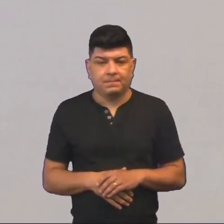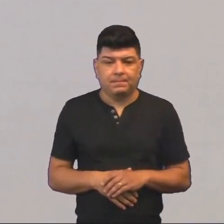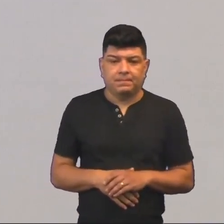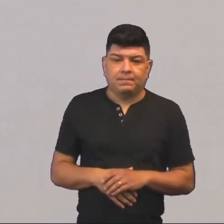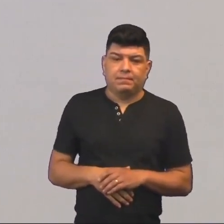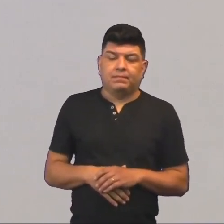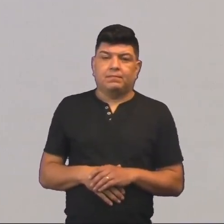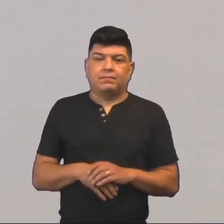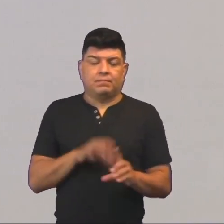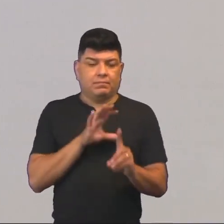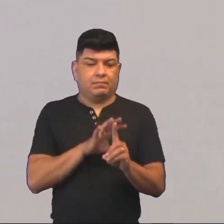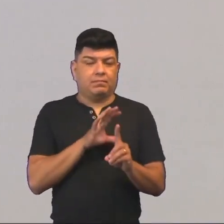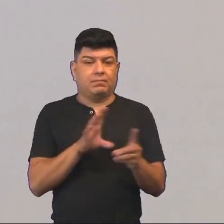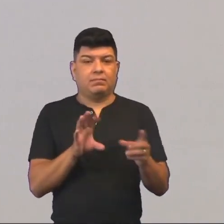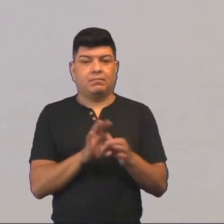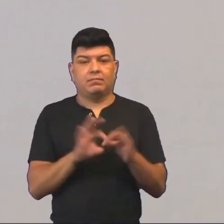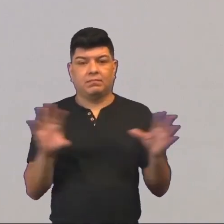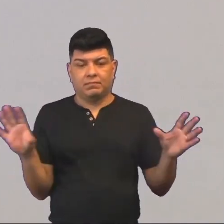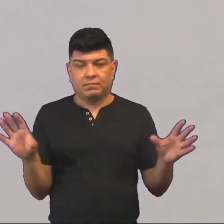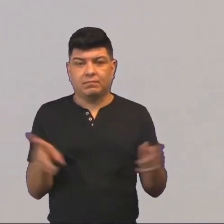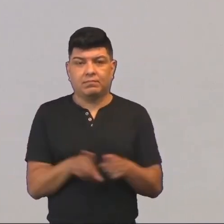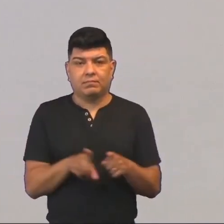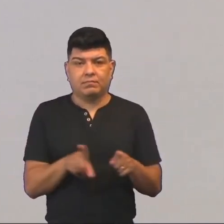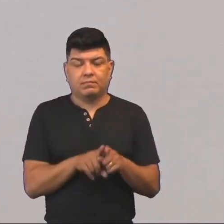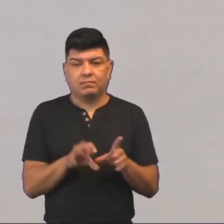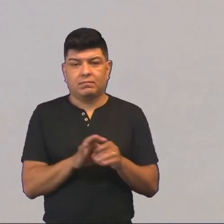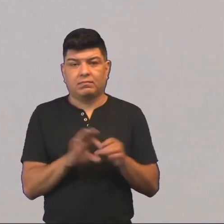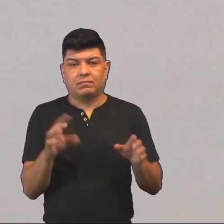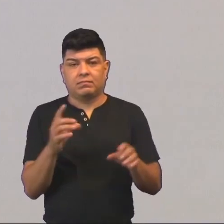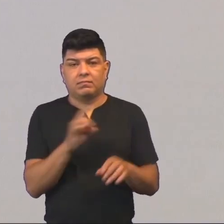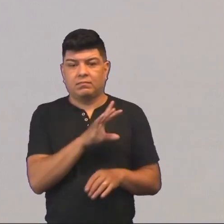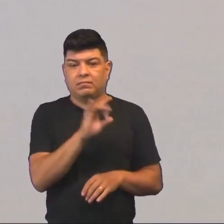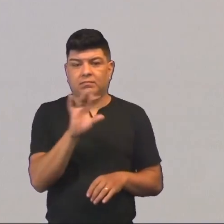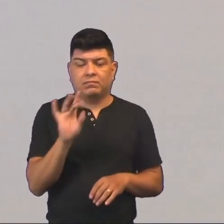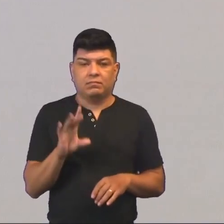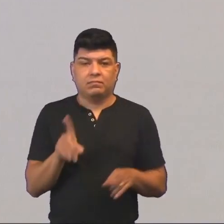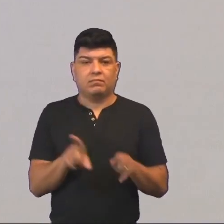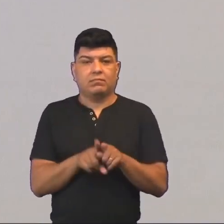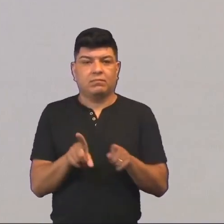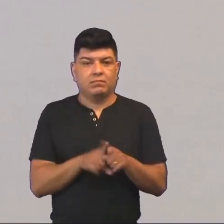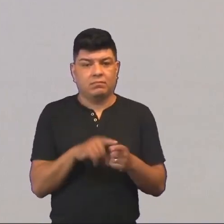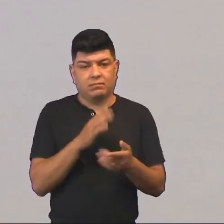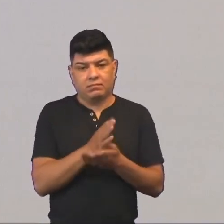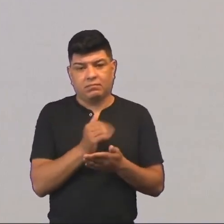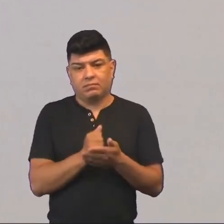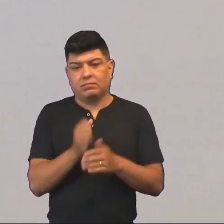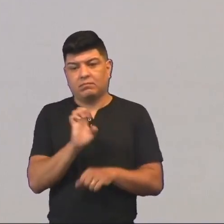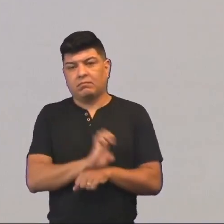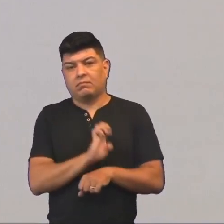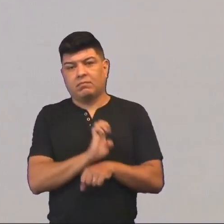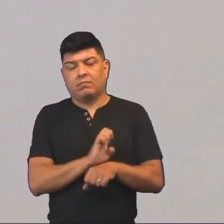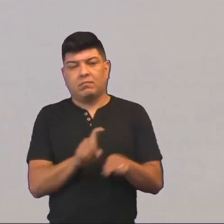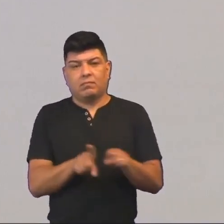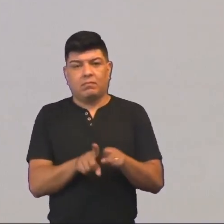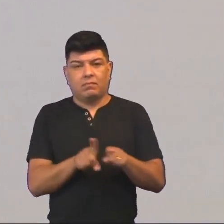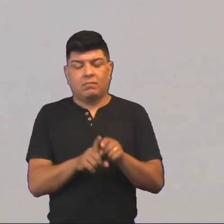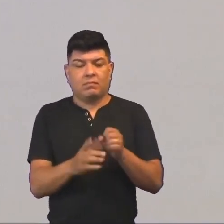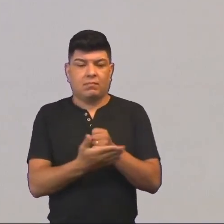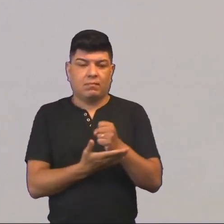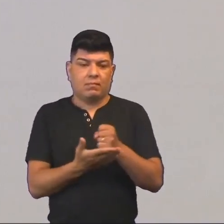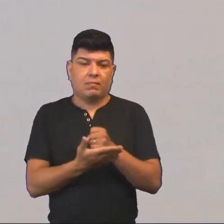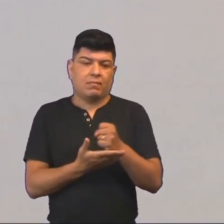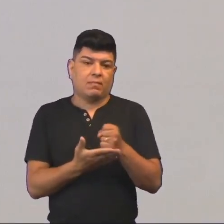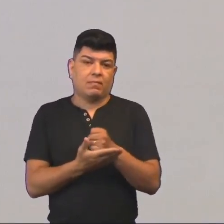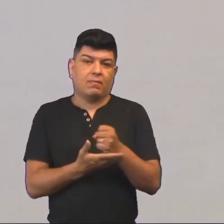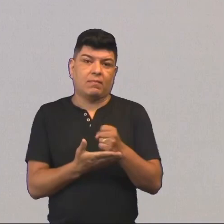dessa influência liberalista, a gente fala das liberdades individuais, a gente fala da divisão do Estado, a gente fala das bases do